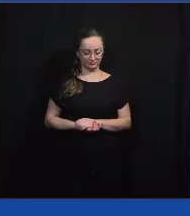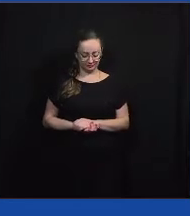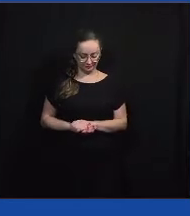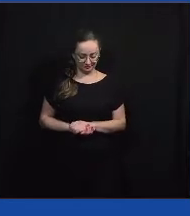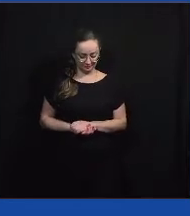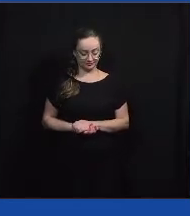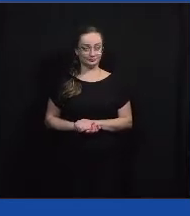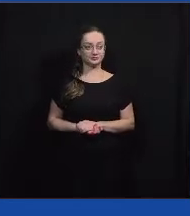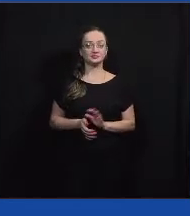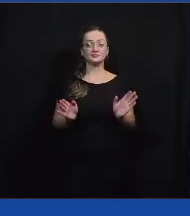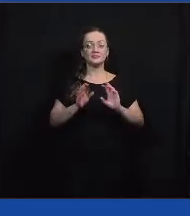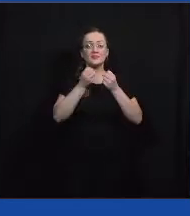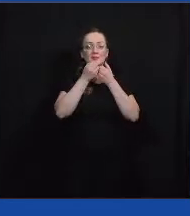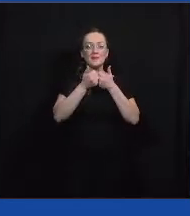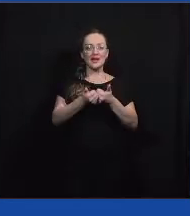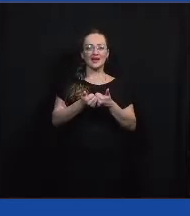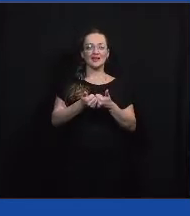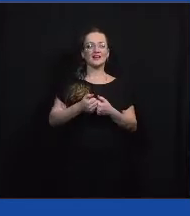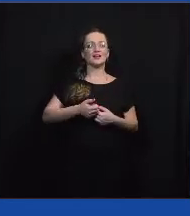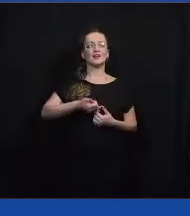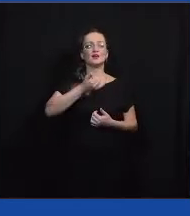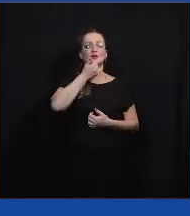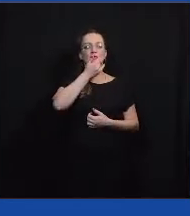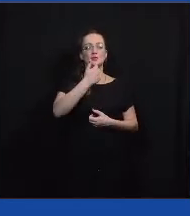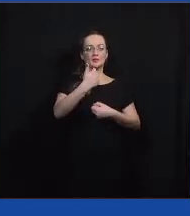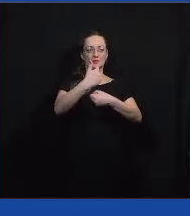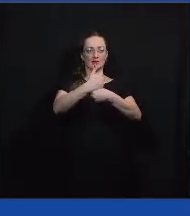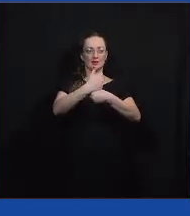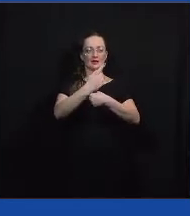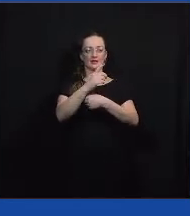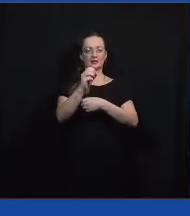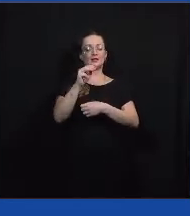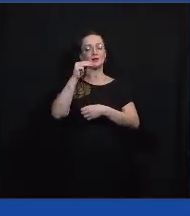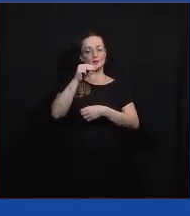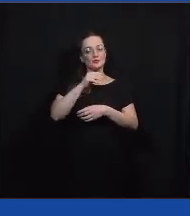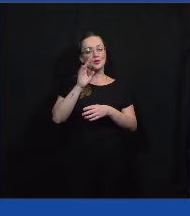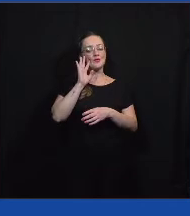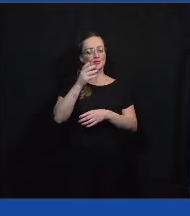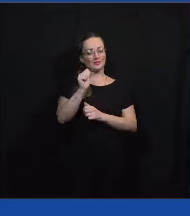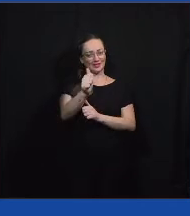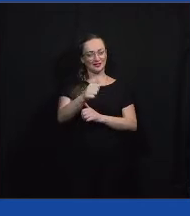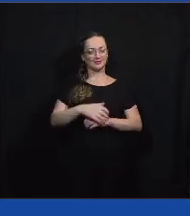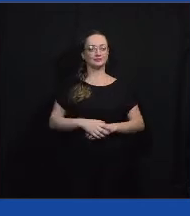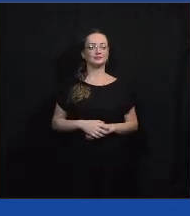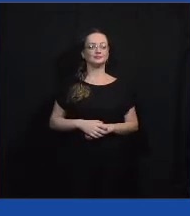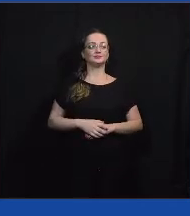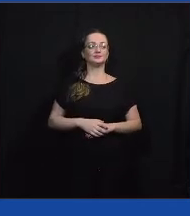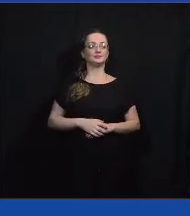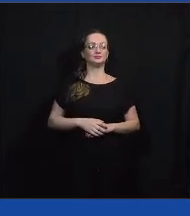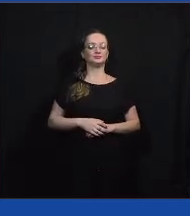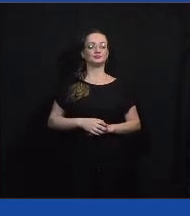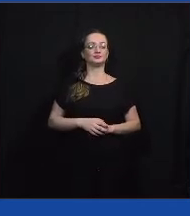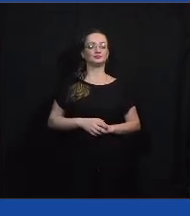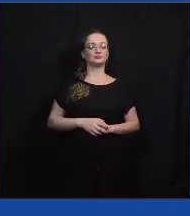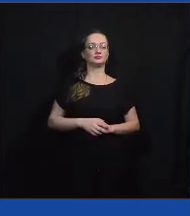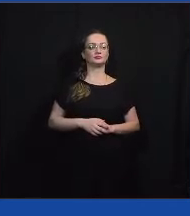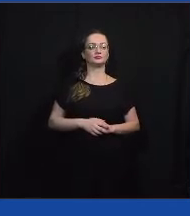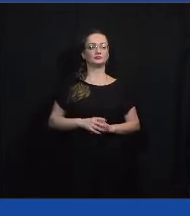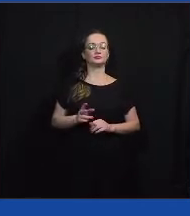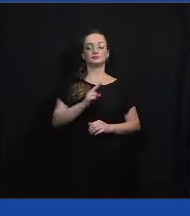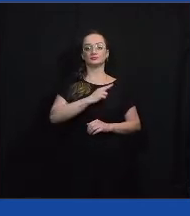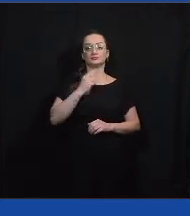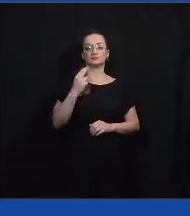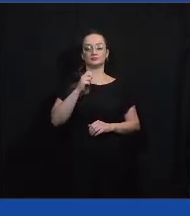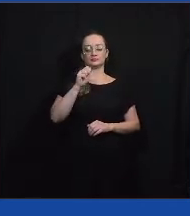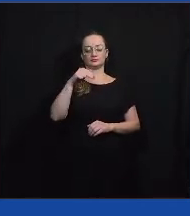Oi, tudo bem, gente? Desculpa pela câmera. Daqui a dez minutinhos eu já resolvo isso, tá? Tudo bem. Meu nome